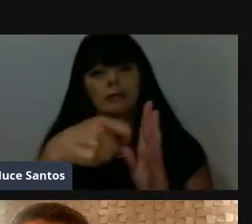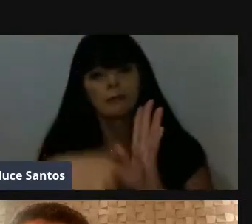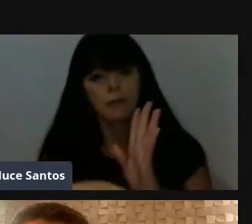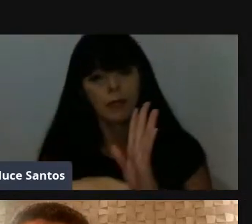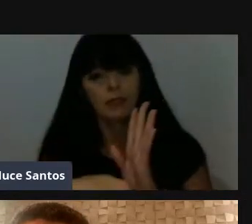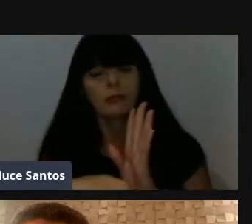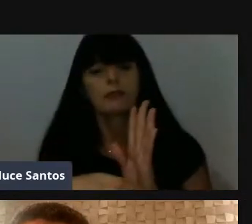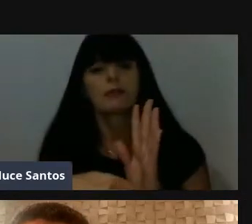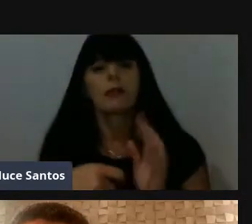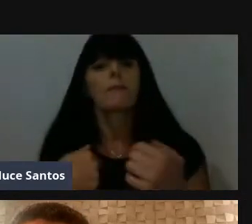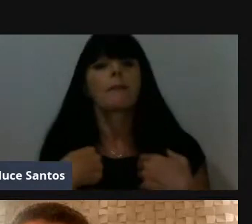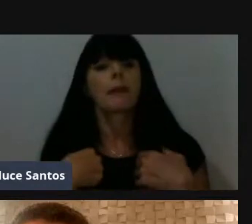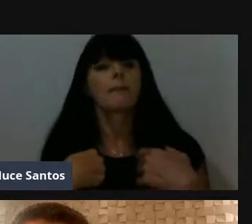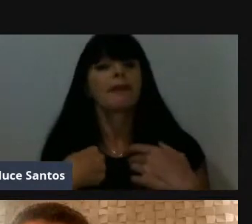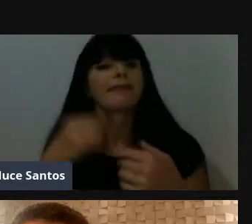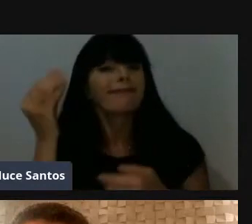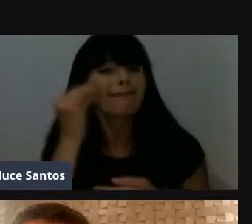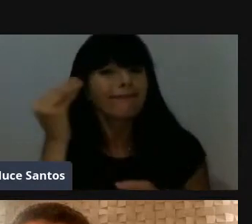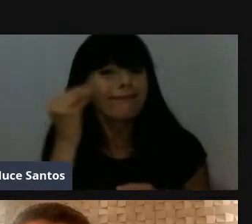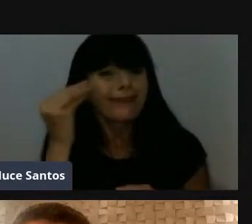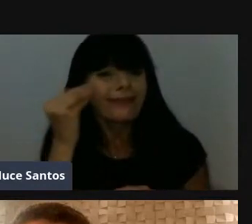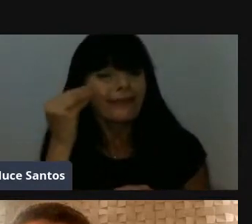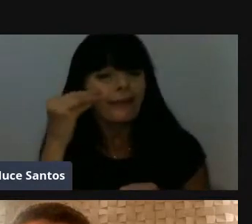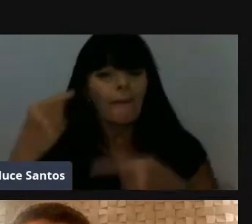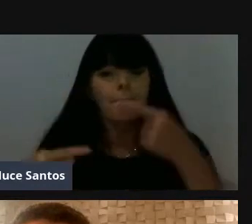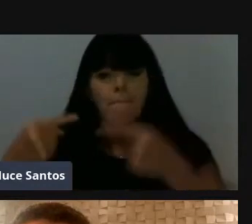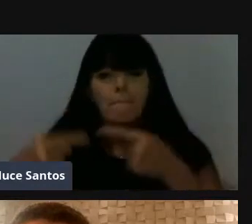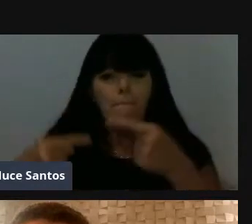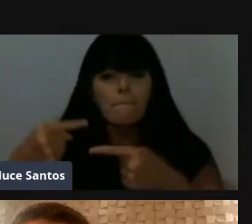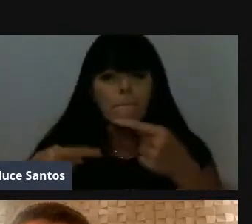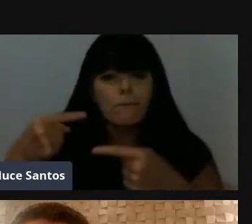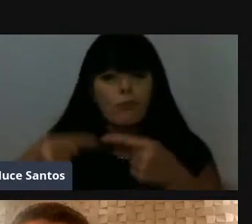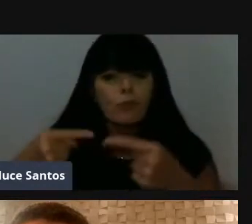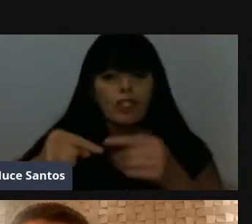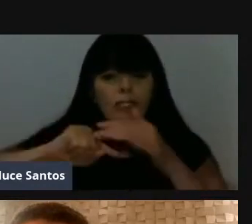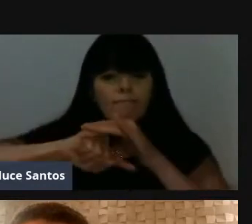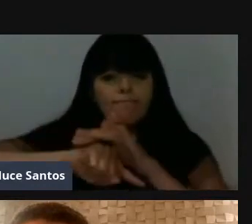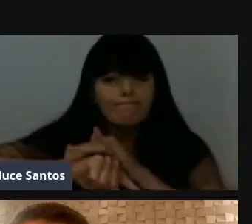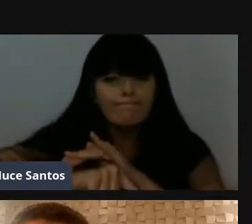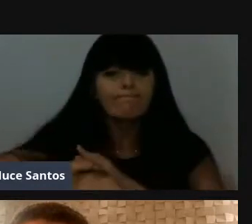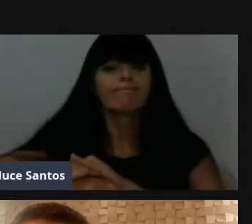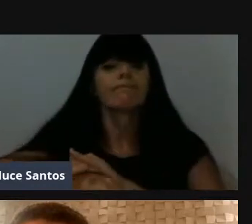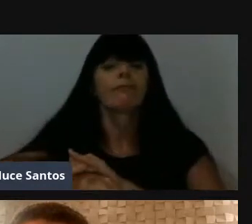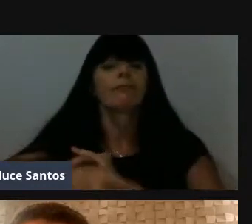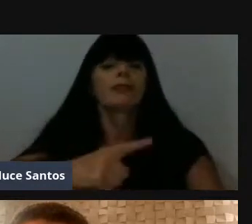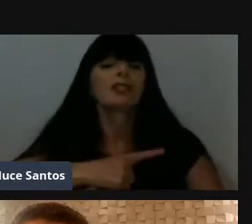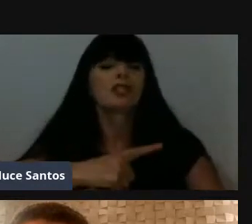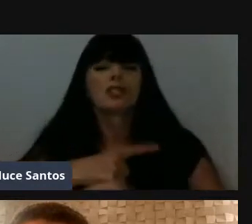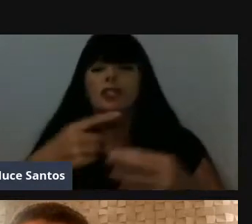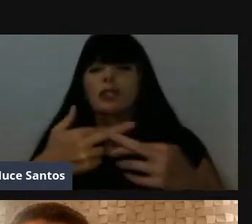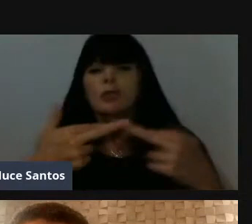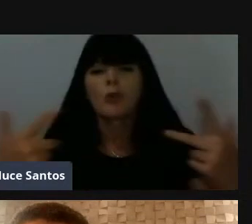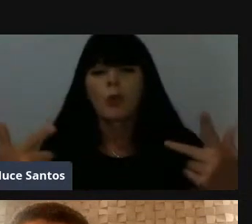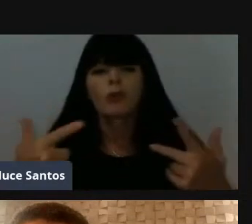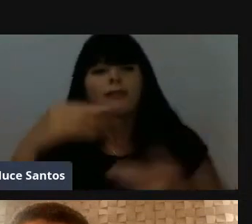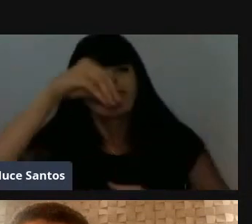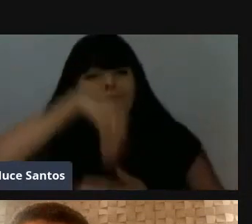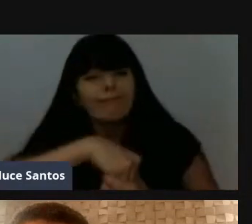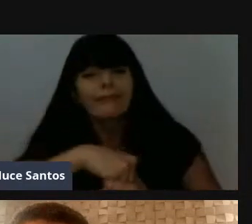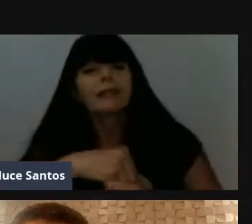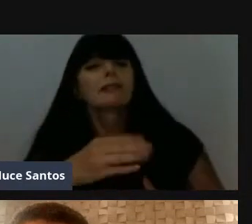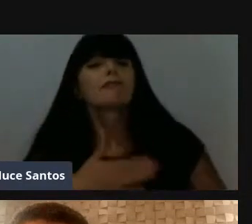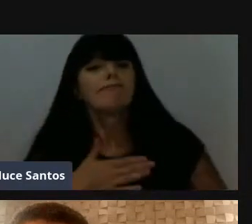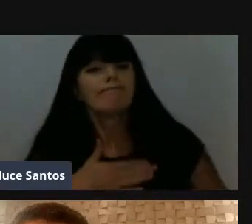para me destinar totalmente para a política, porque tinha alguma coisa dentro de mim que aquele momento era o meu